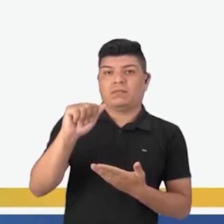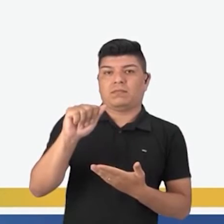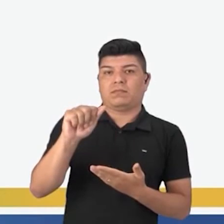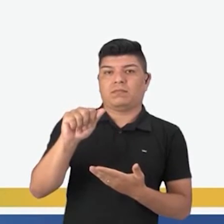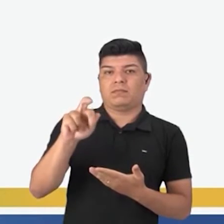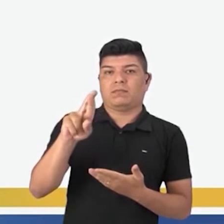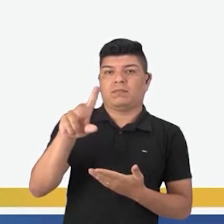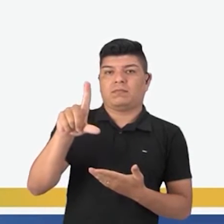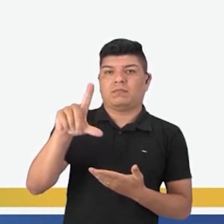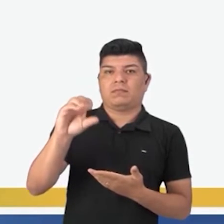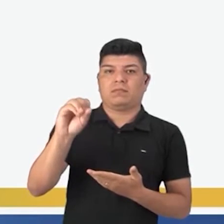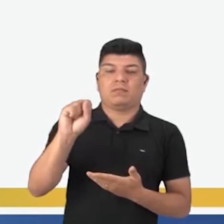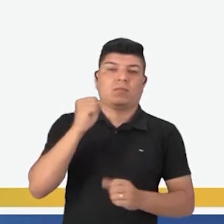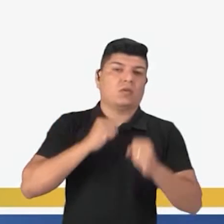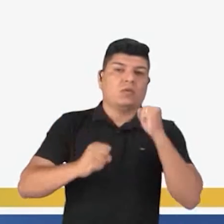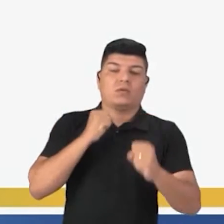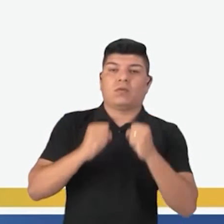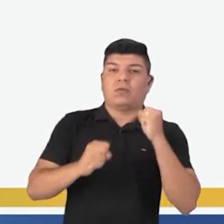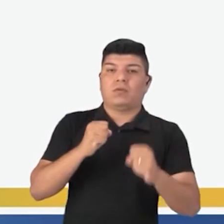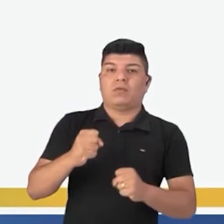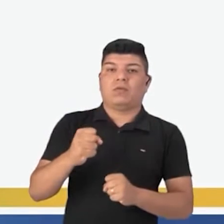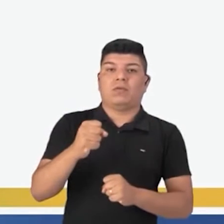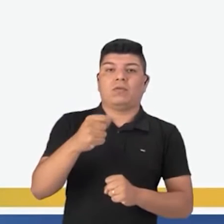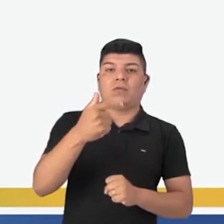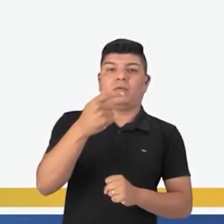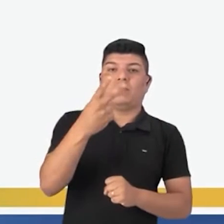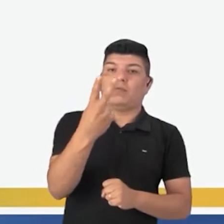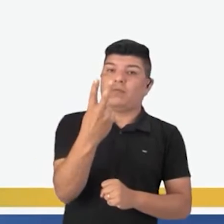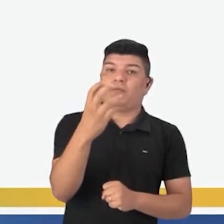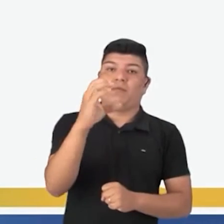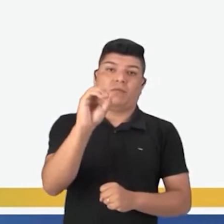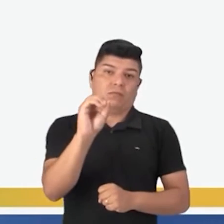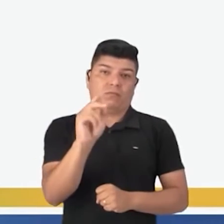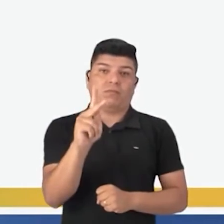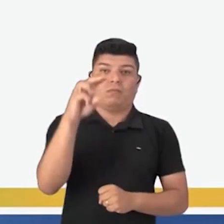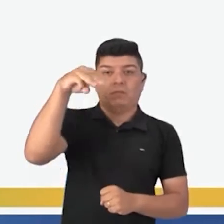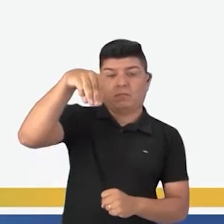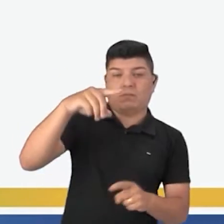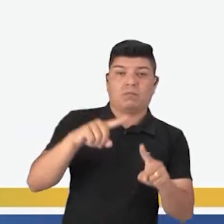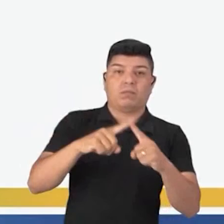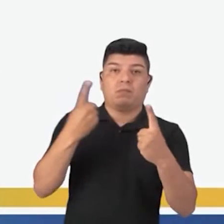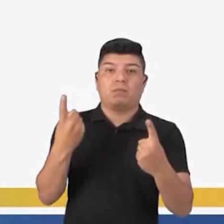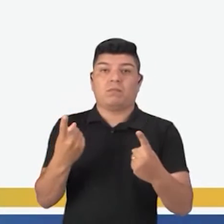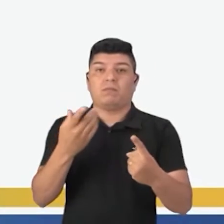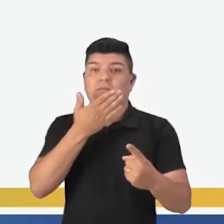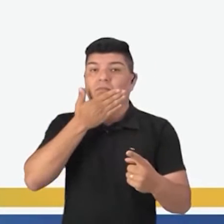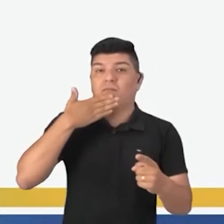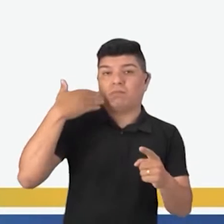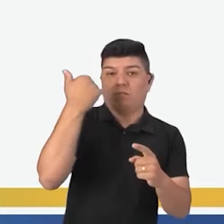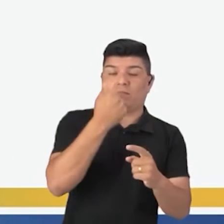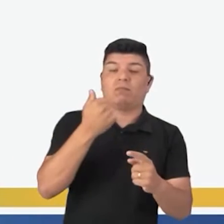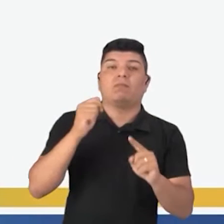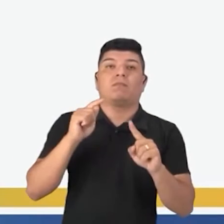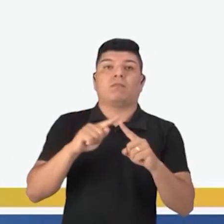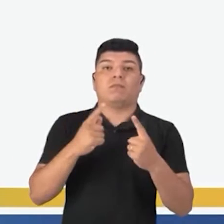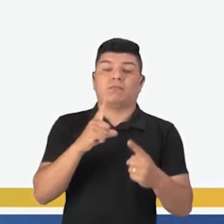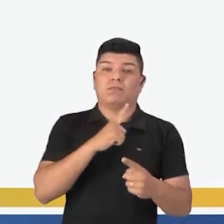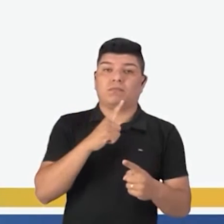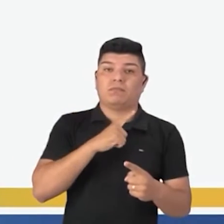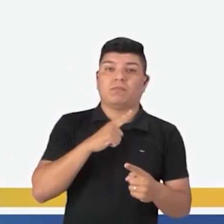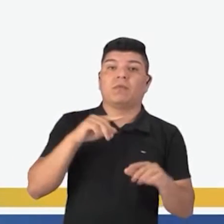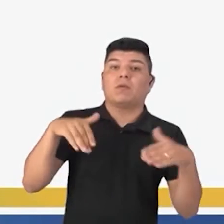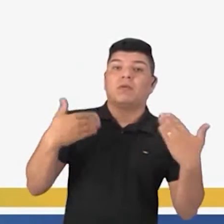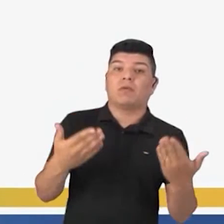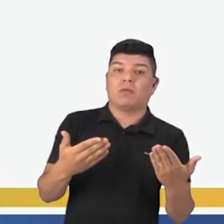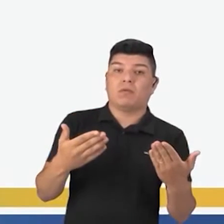Carlos correu 20 quilômetros, mas não bateu o recorde. Aí, nós temos um